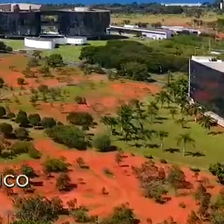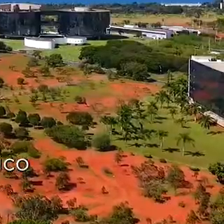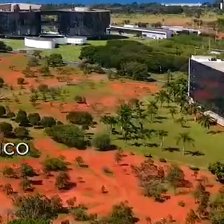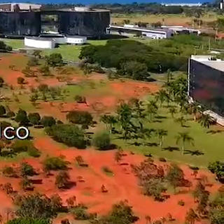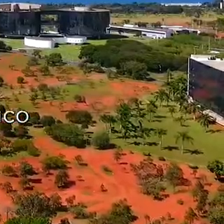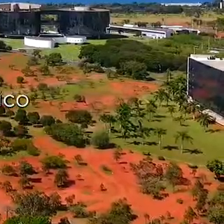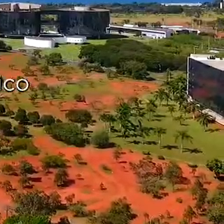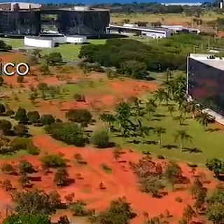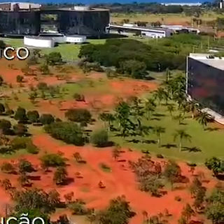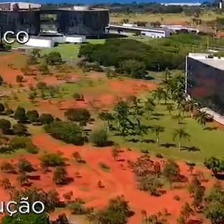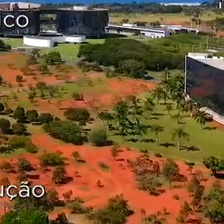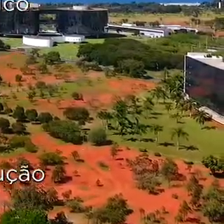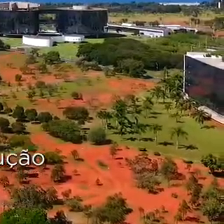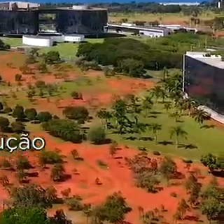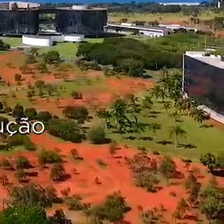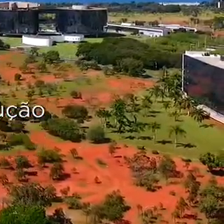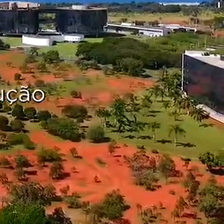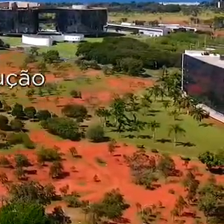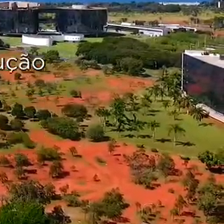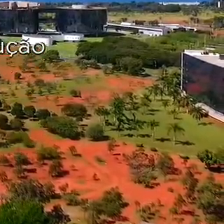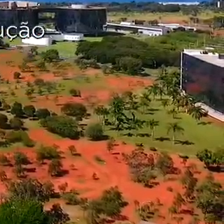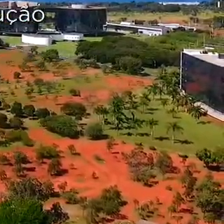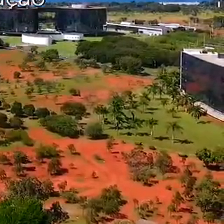A gente fica por aqui.